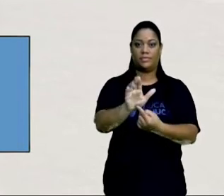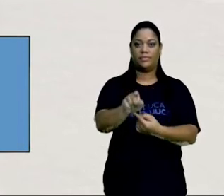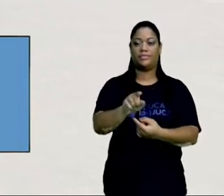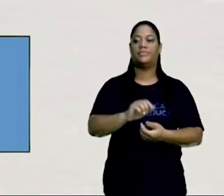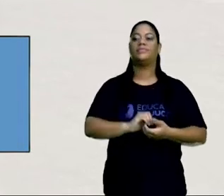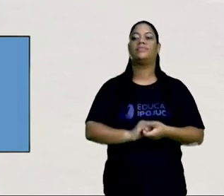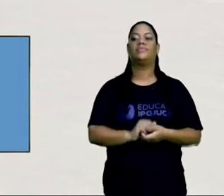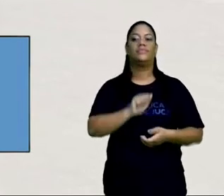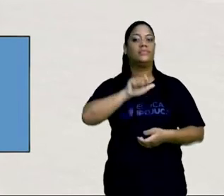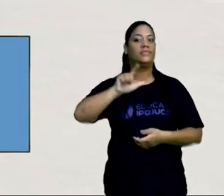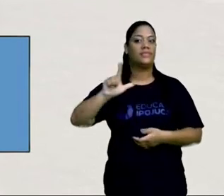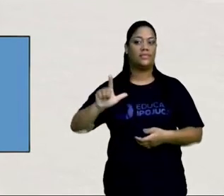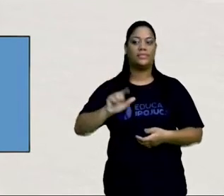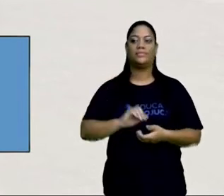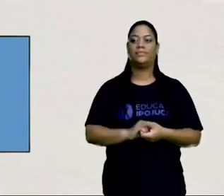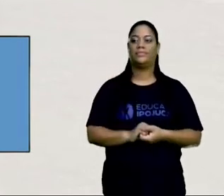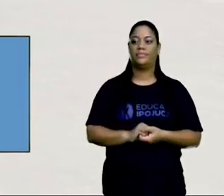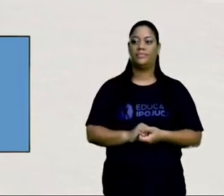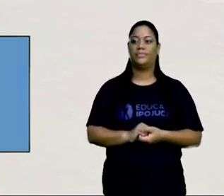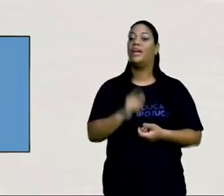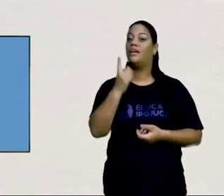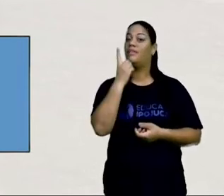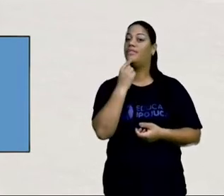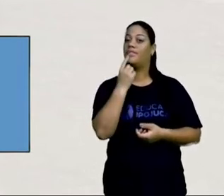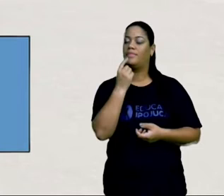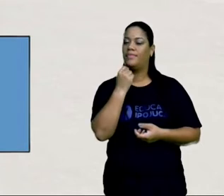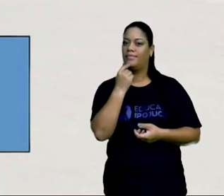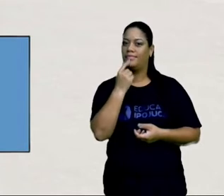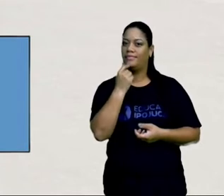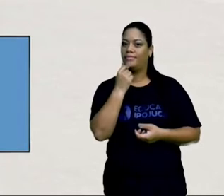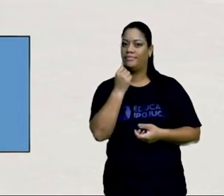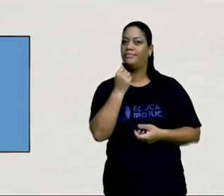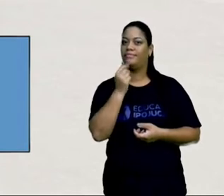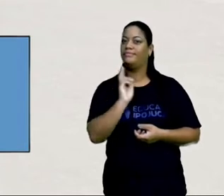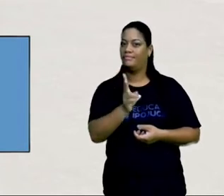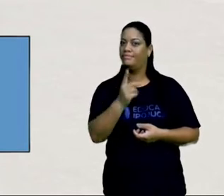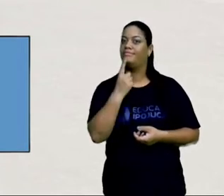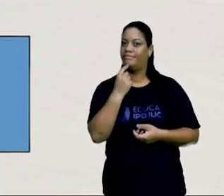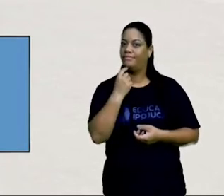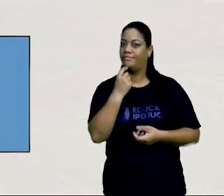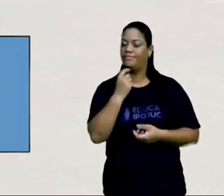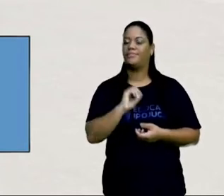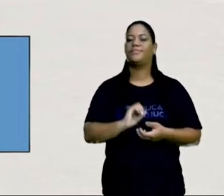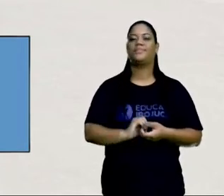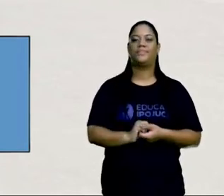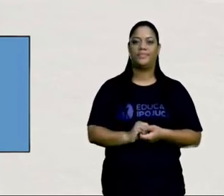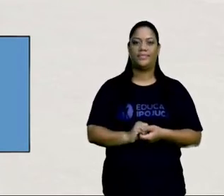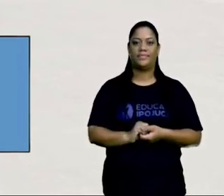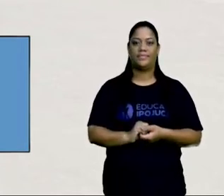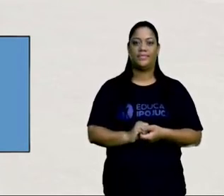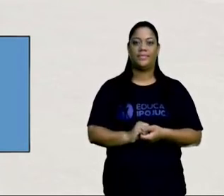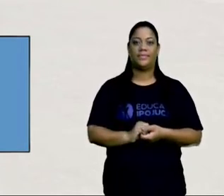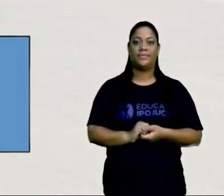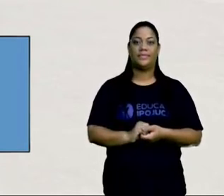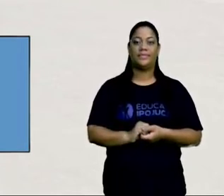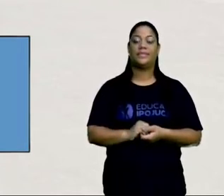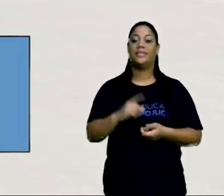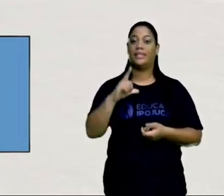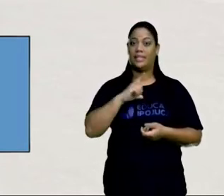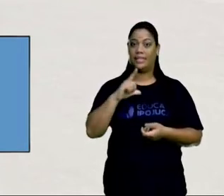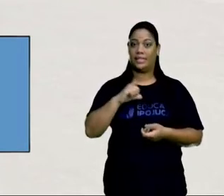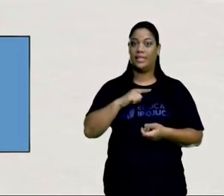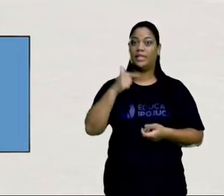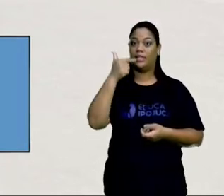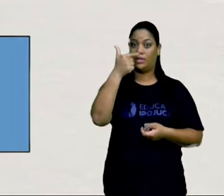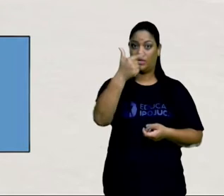Só pode ser ele desse formato. E a gente vai sempre representar ele na cor vermelha. As figuras que têm duas unidades